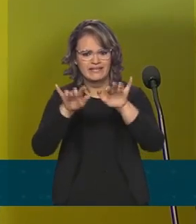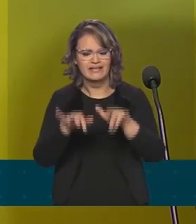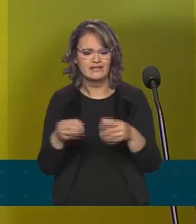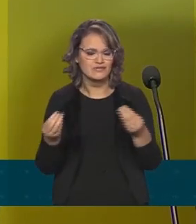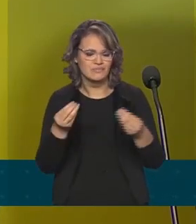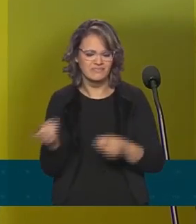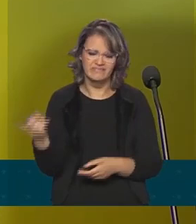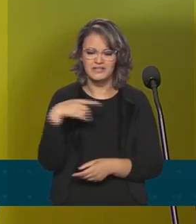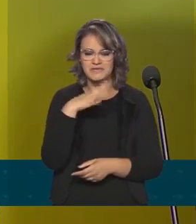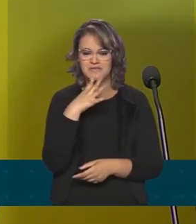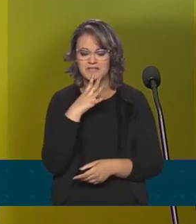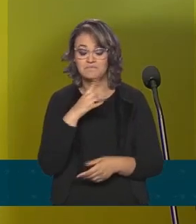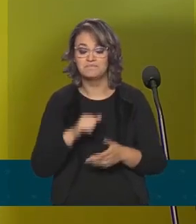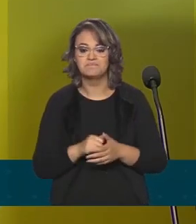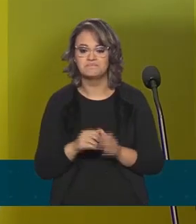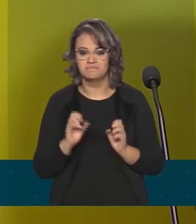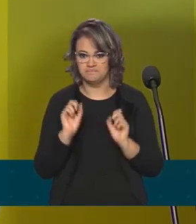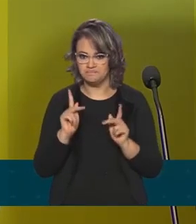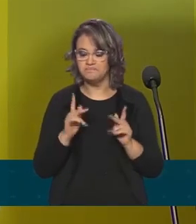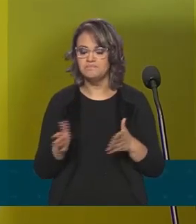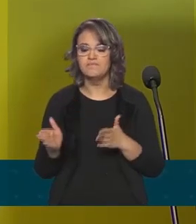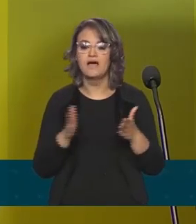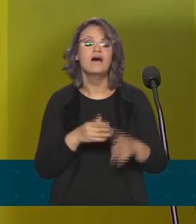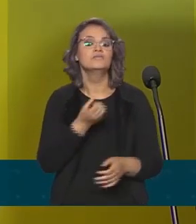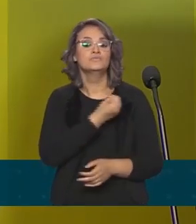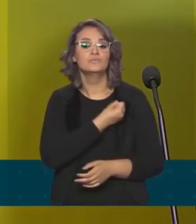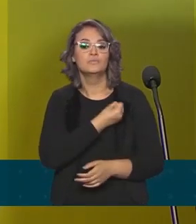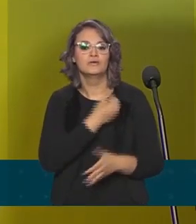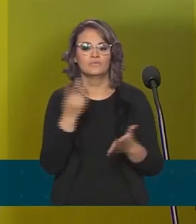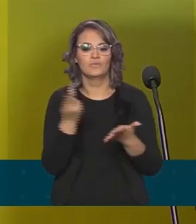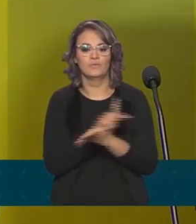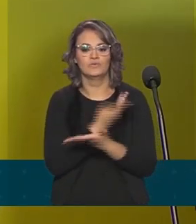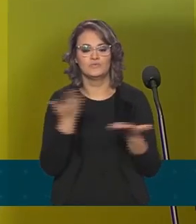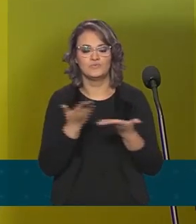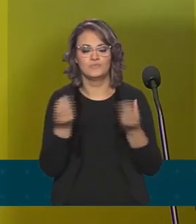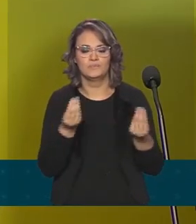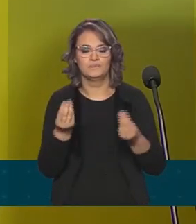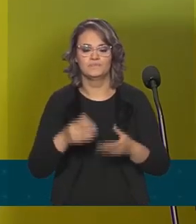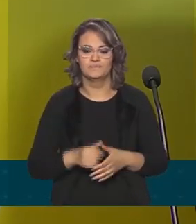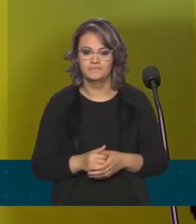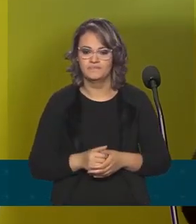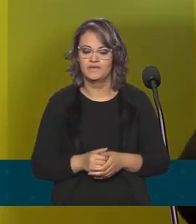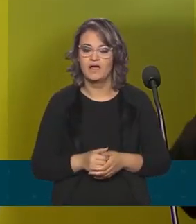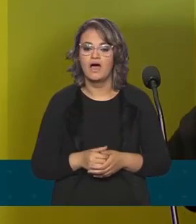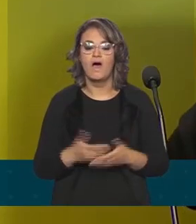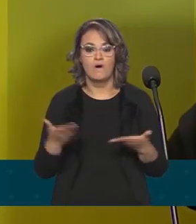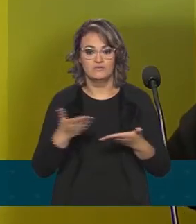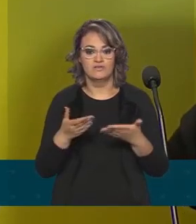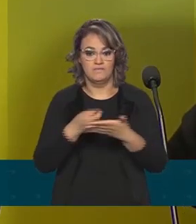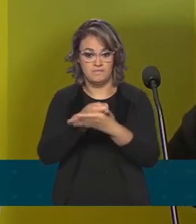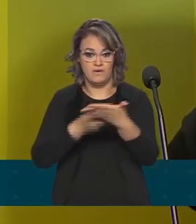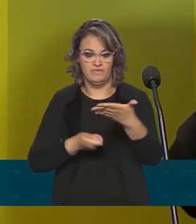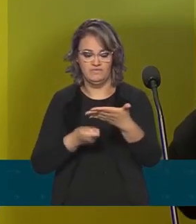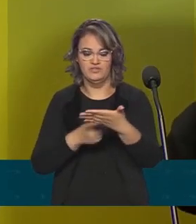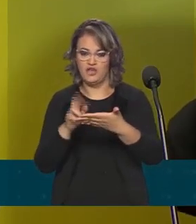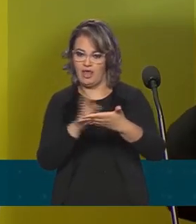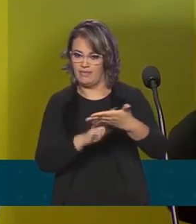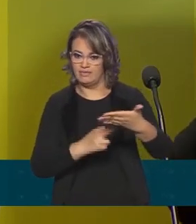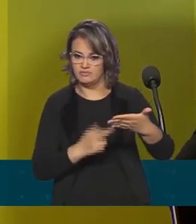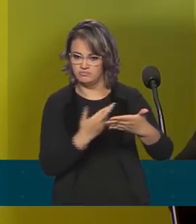passar agora um pouco dos números da aplicação de hoje, por favor. Então, hoje tivemos as provas, a redação,